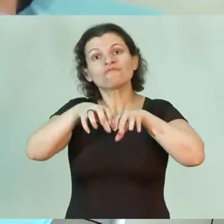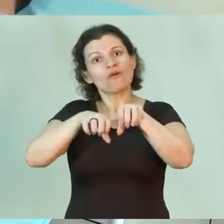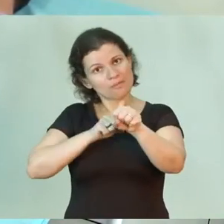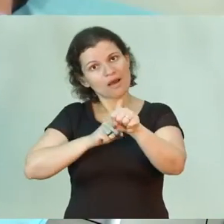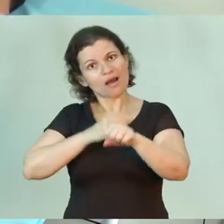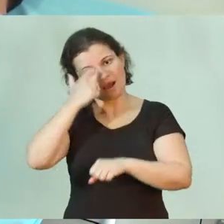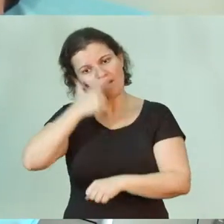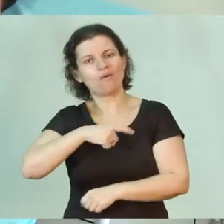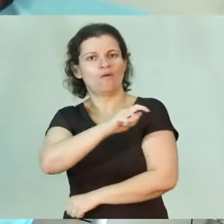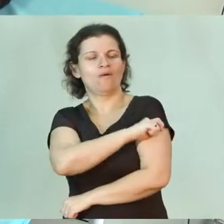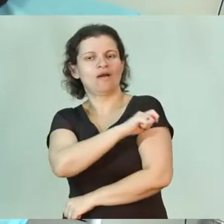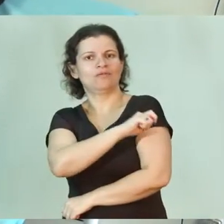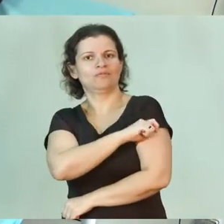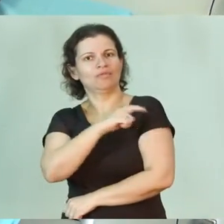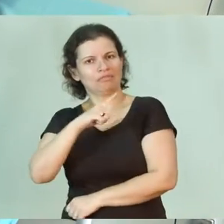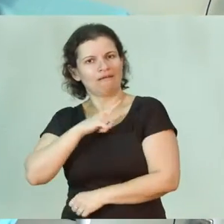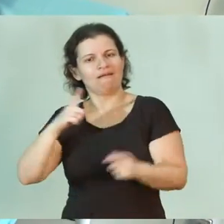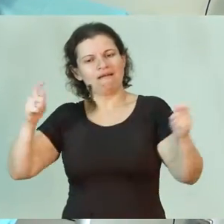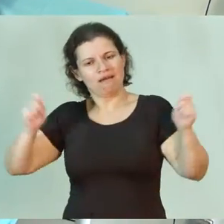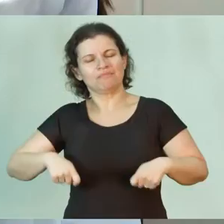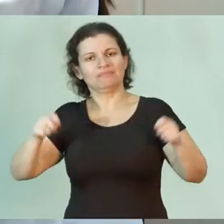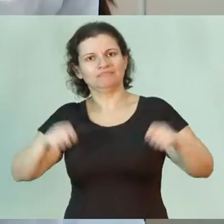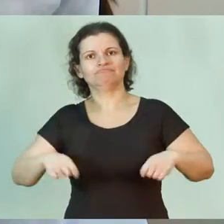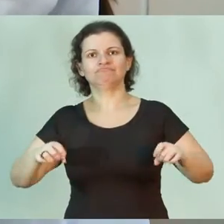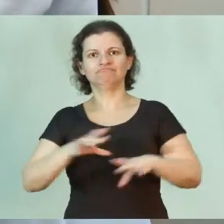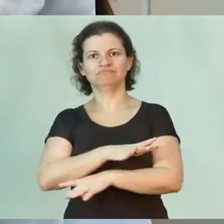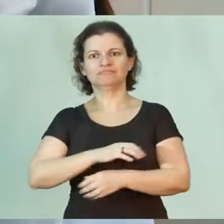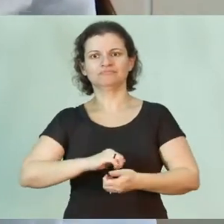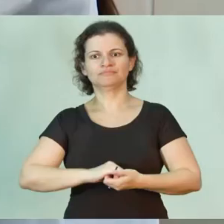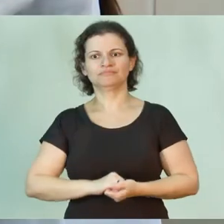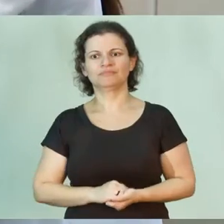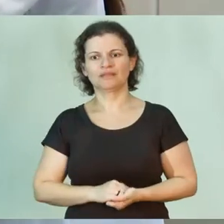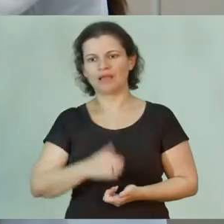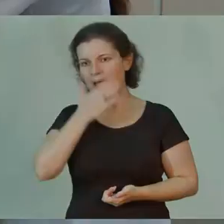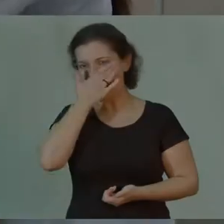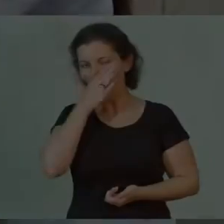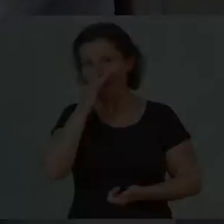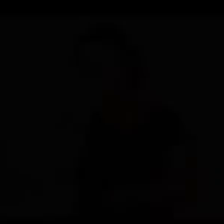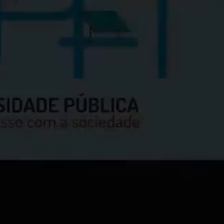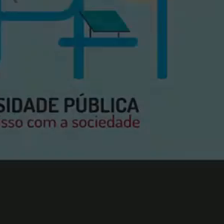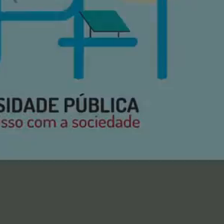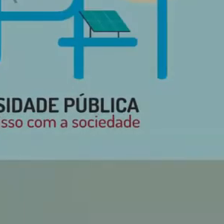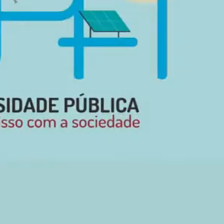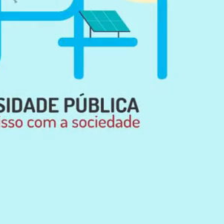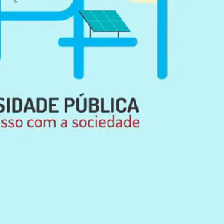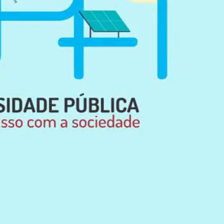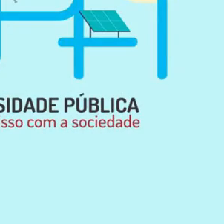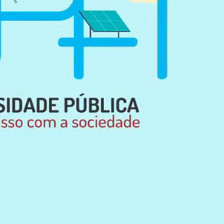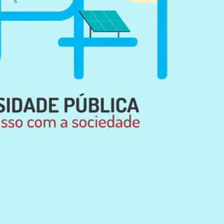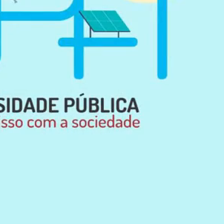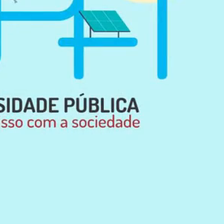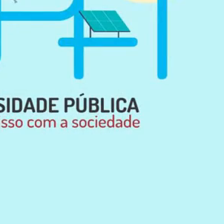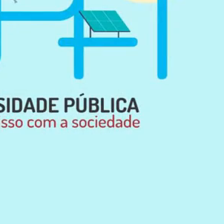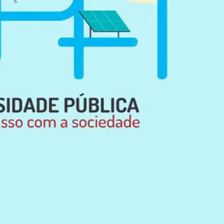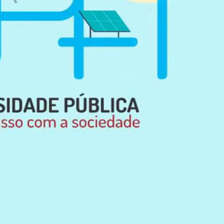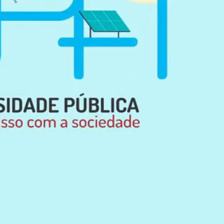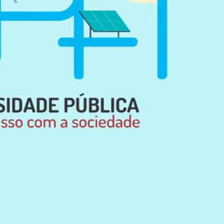um aluno com essa capacitação. Uma coisa também